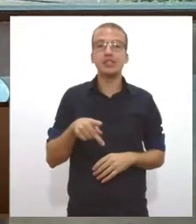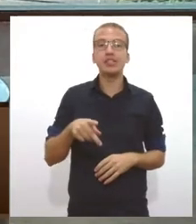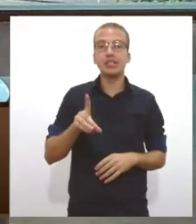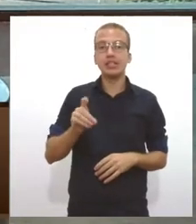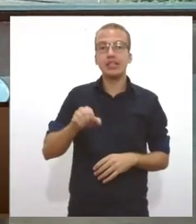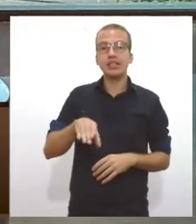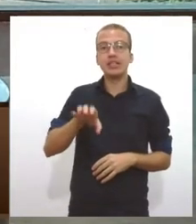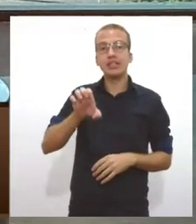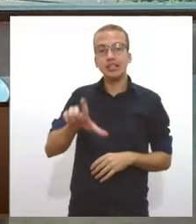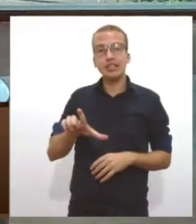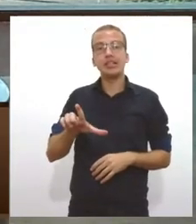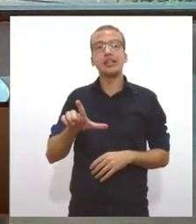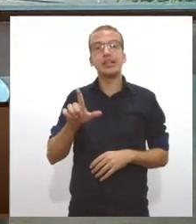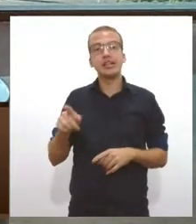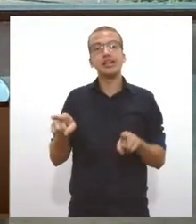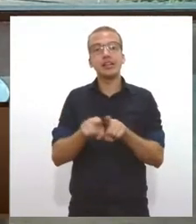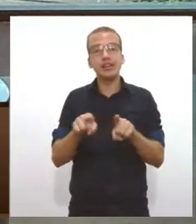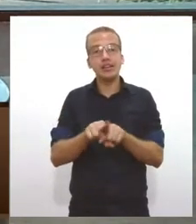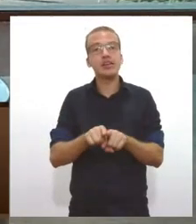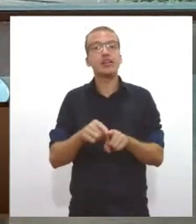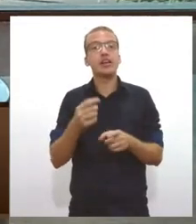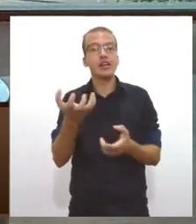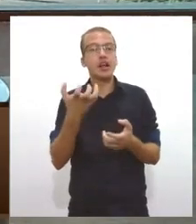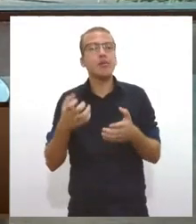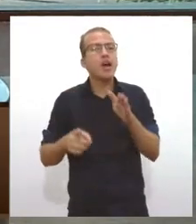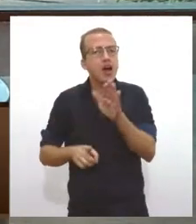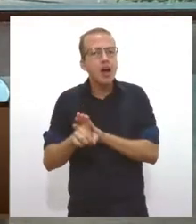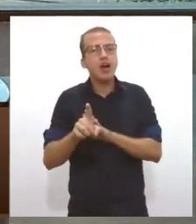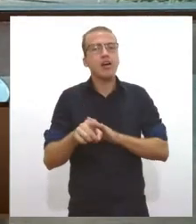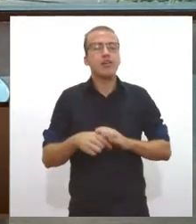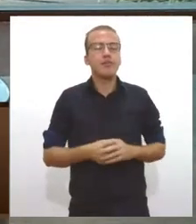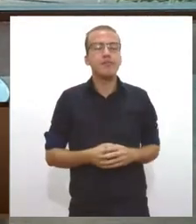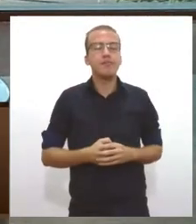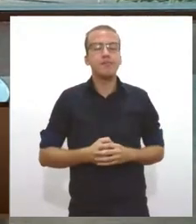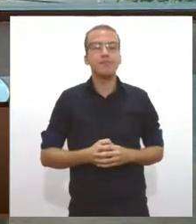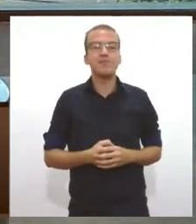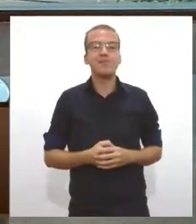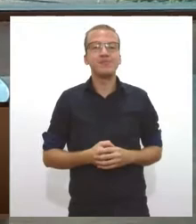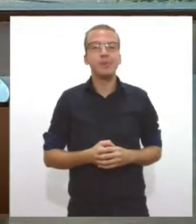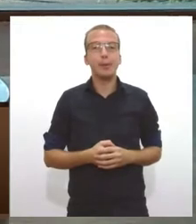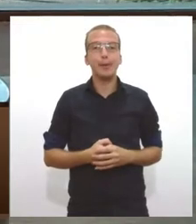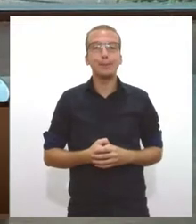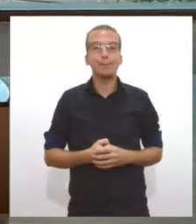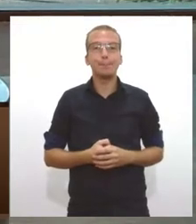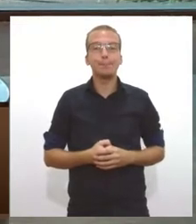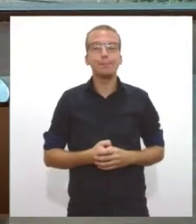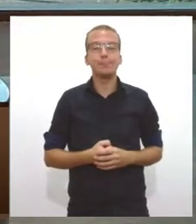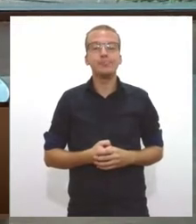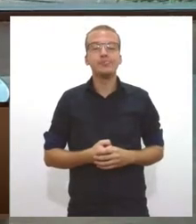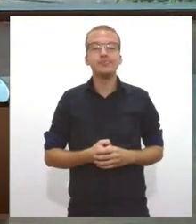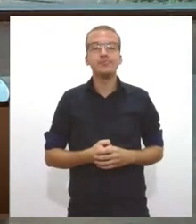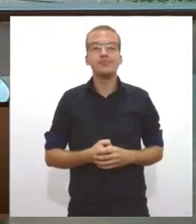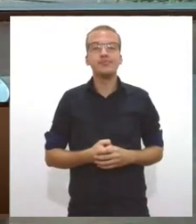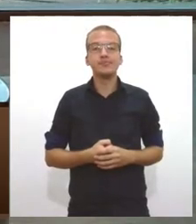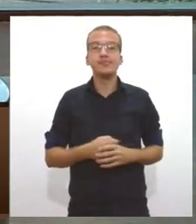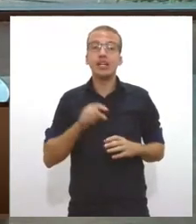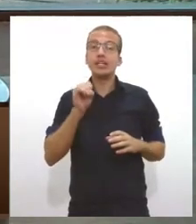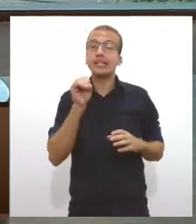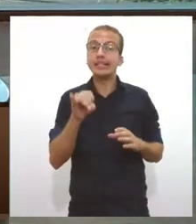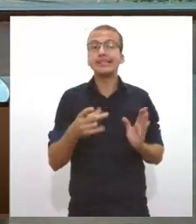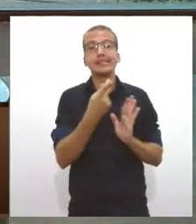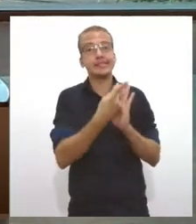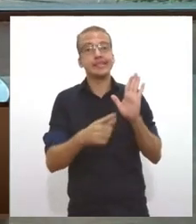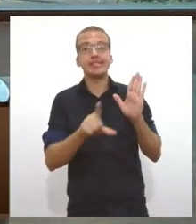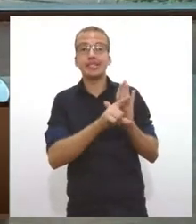até também fez essa pergunta aos entrevistados, que a aprovação dessa lei, da forma como